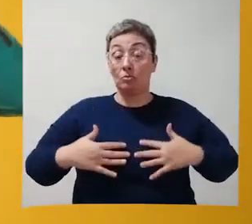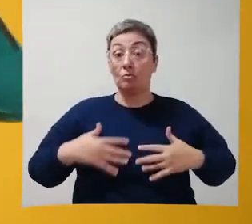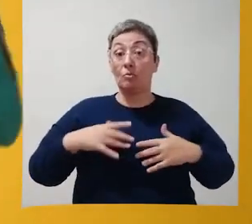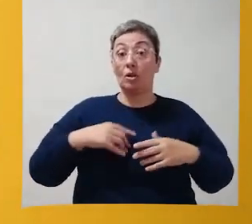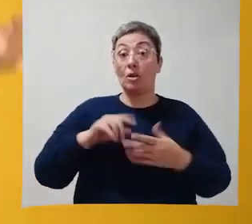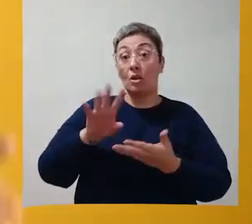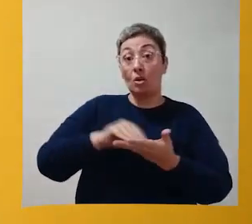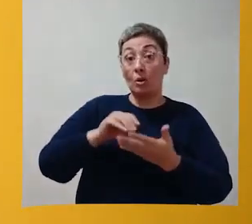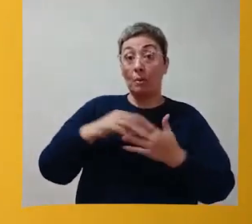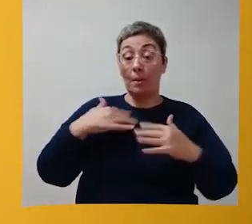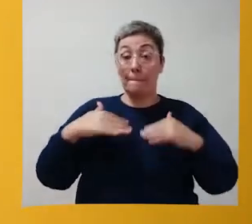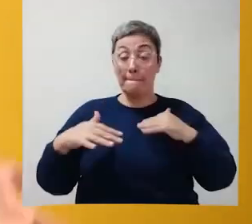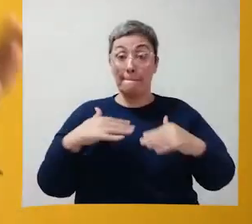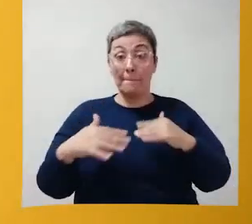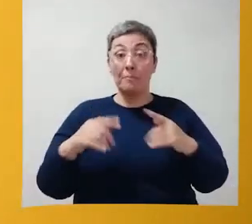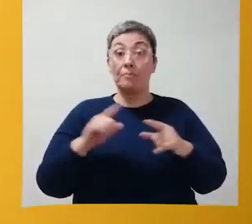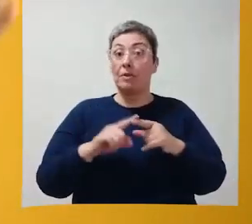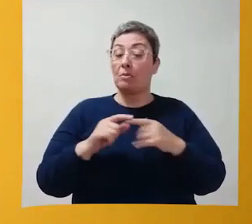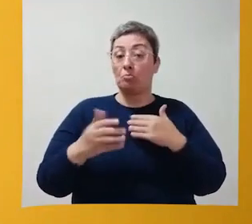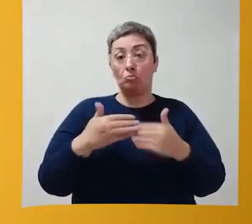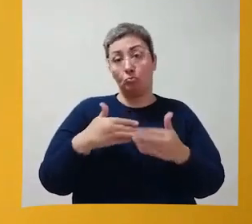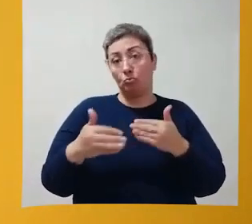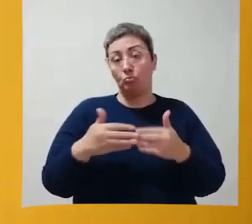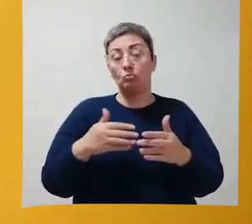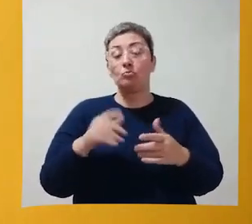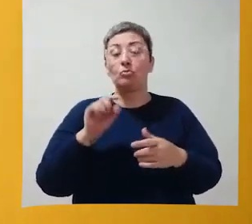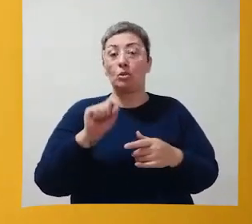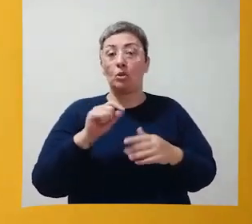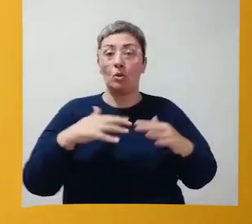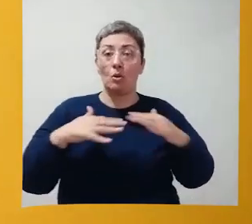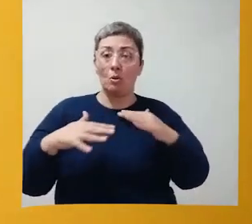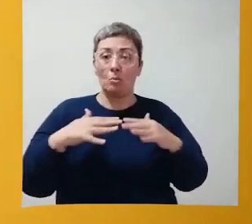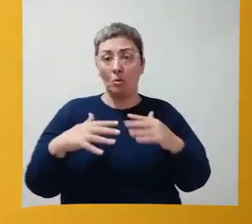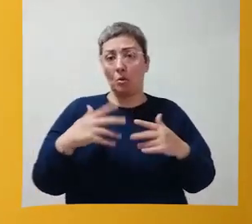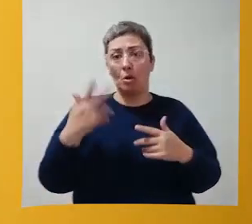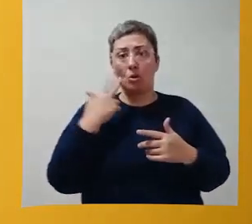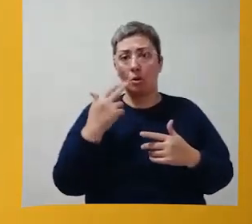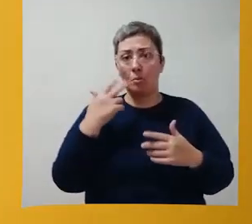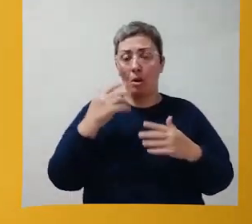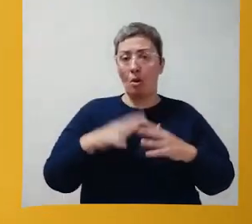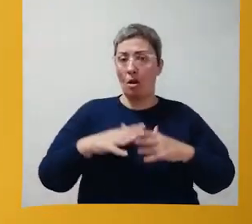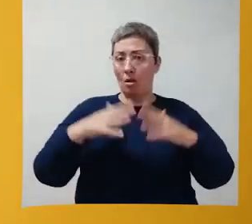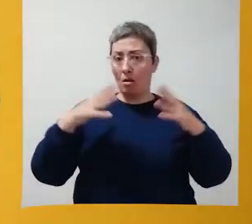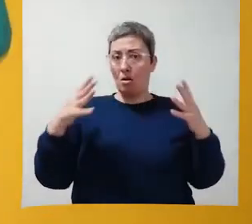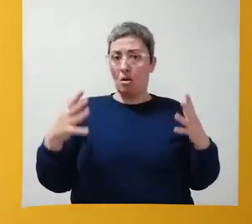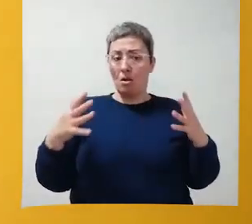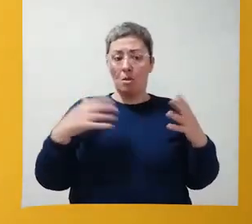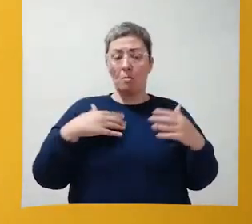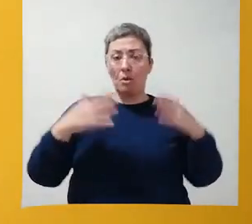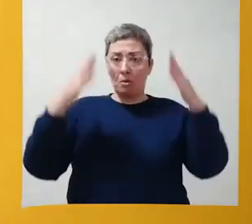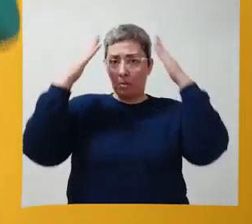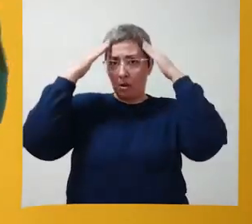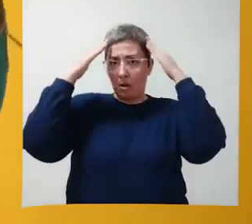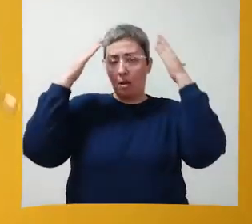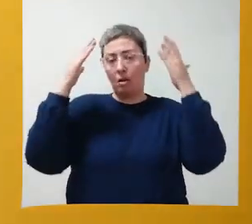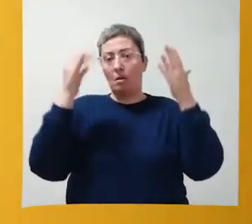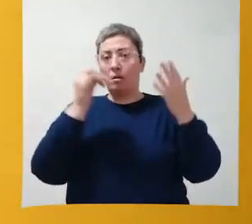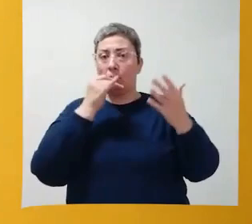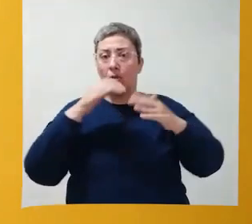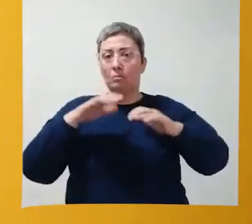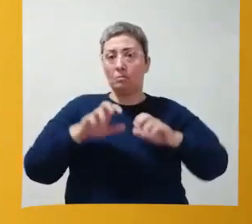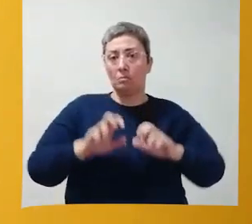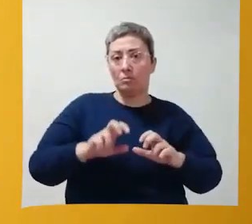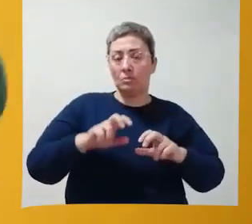fazer o movimento. Seja de motora grossa, né? Ampla, de colocar a mão na cabeça,